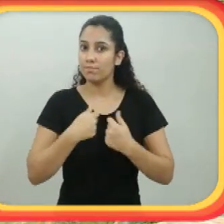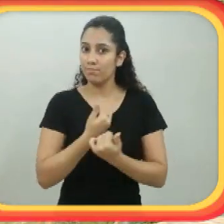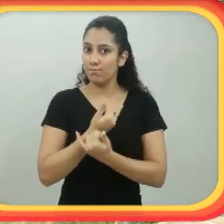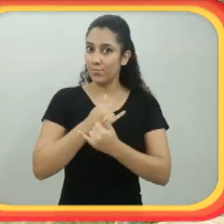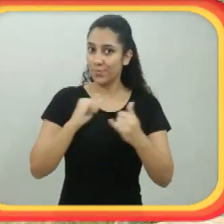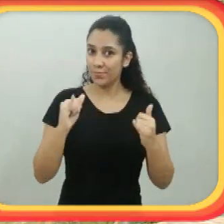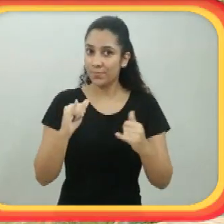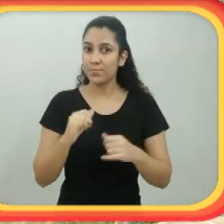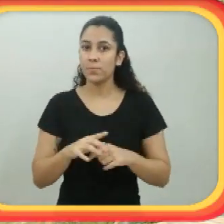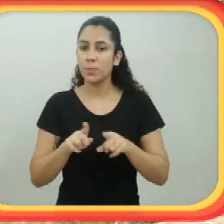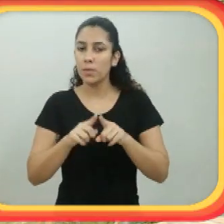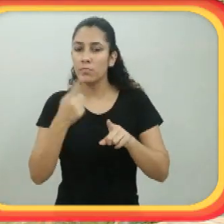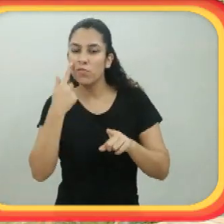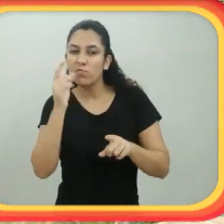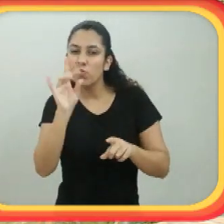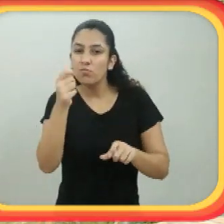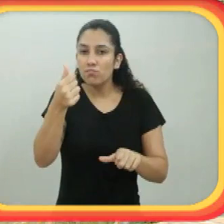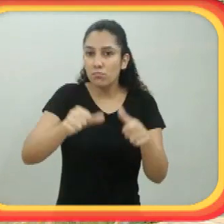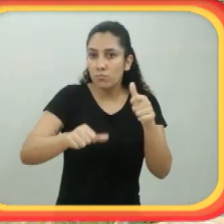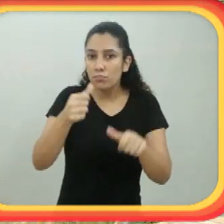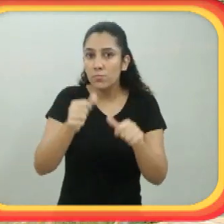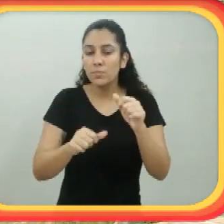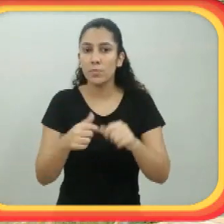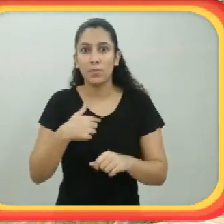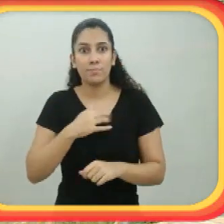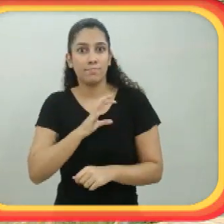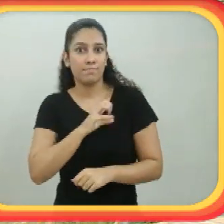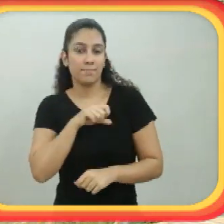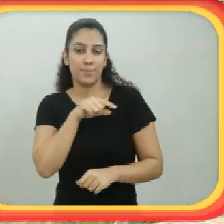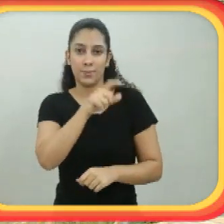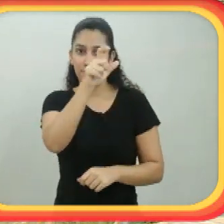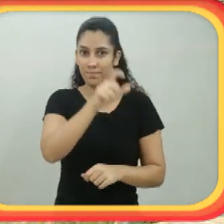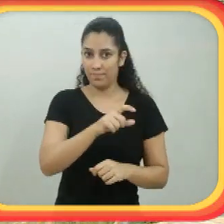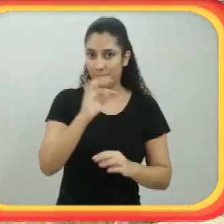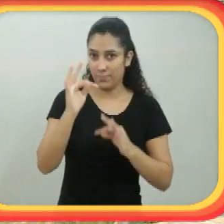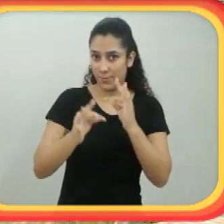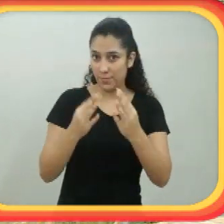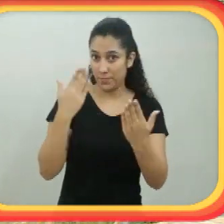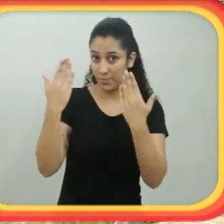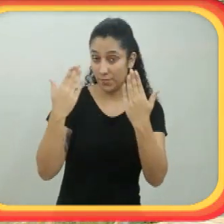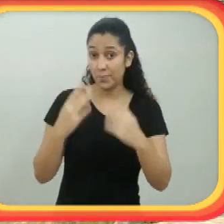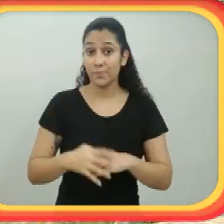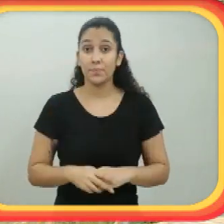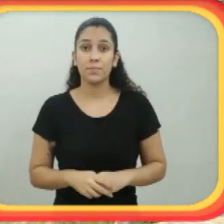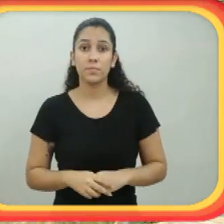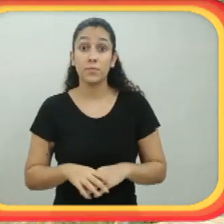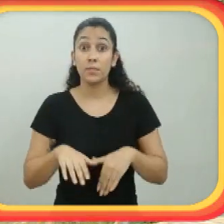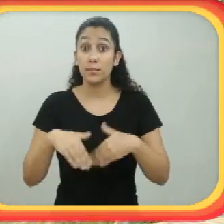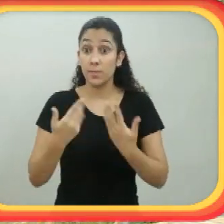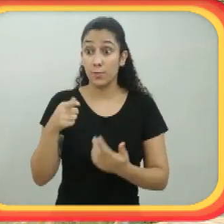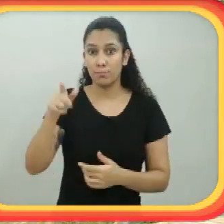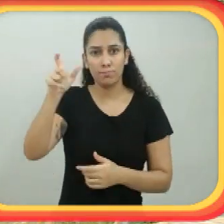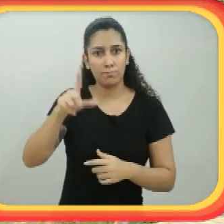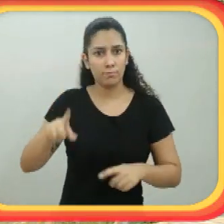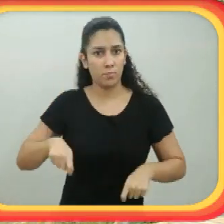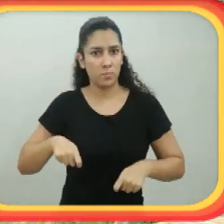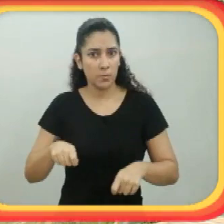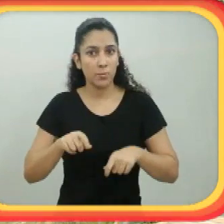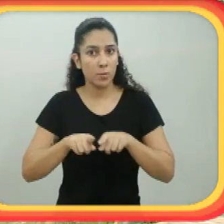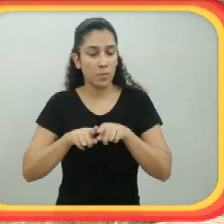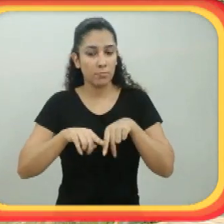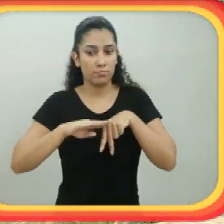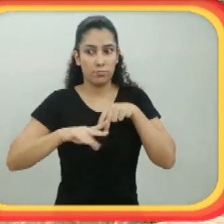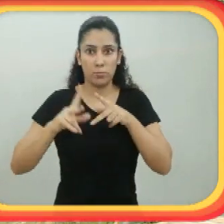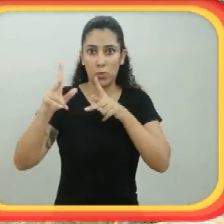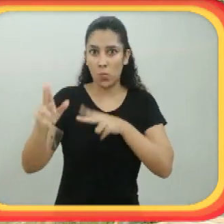pode ir com você nos exercícios físicos. Então eu fui fazer inicialmente nessa vibe, né, de